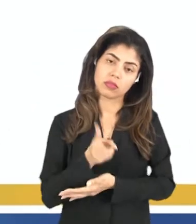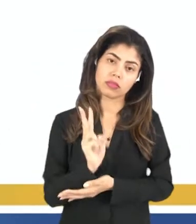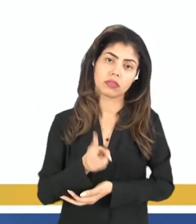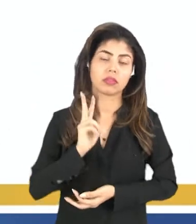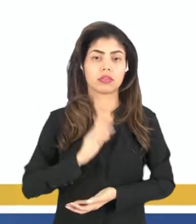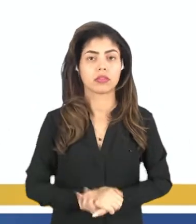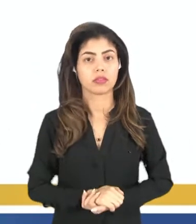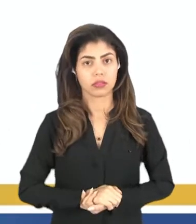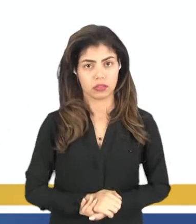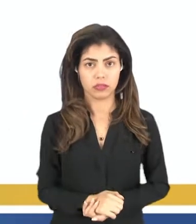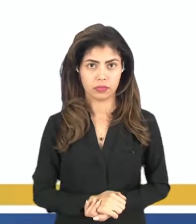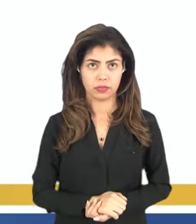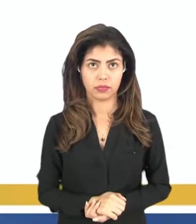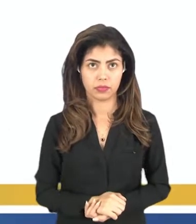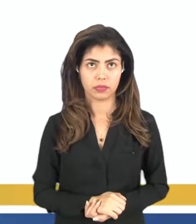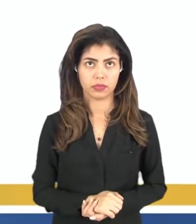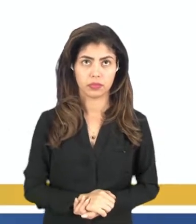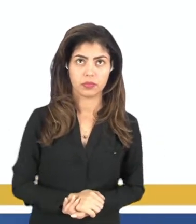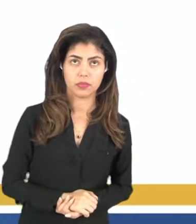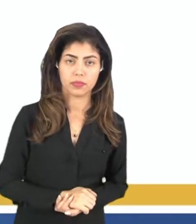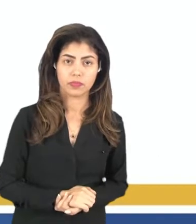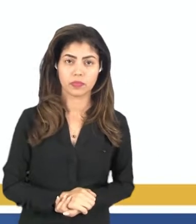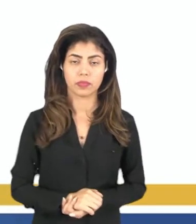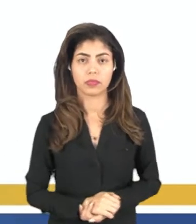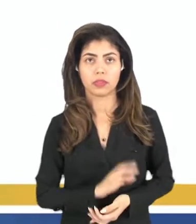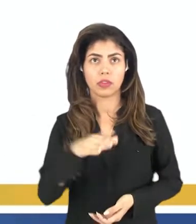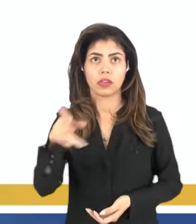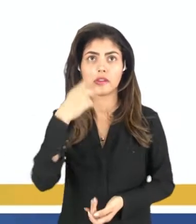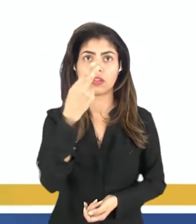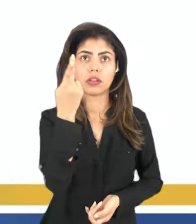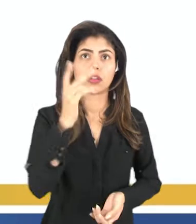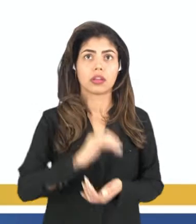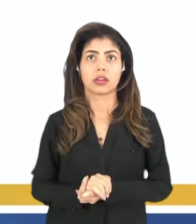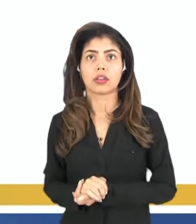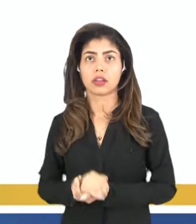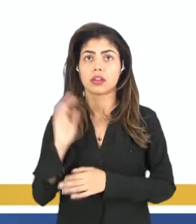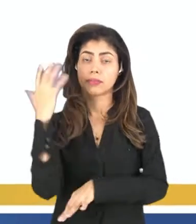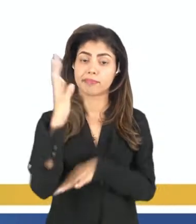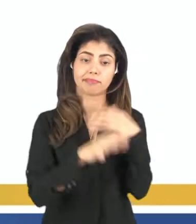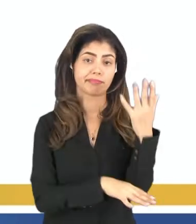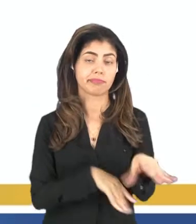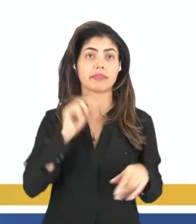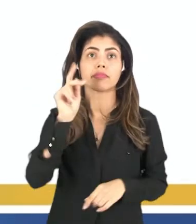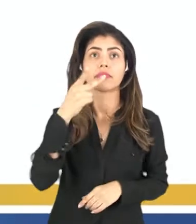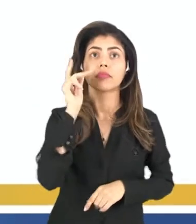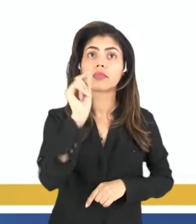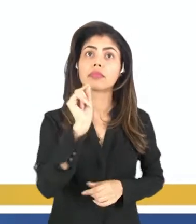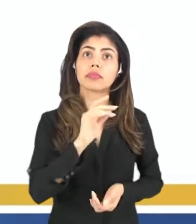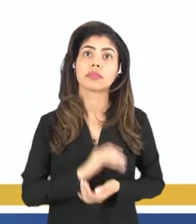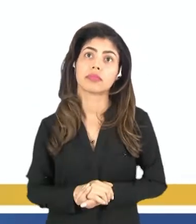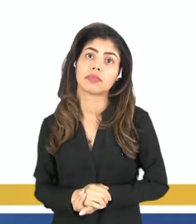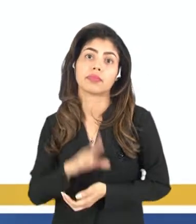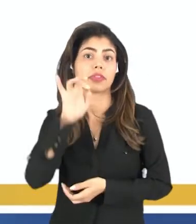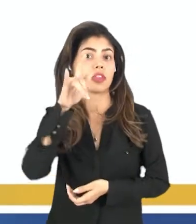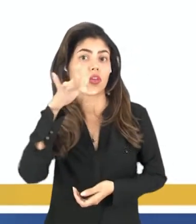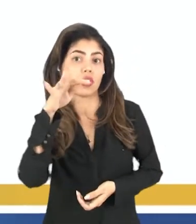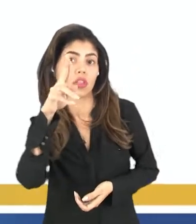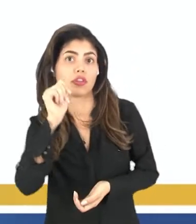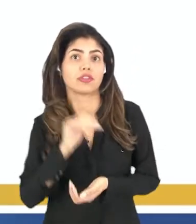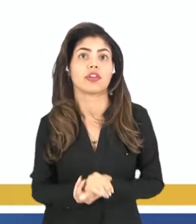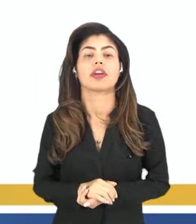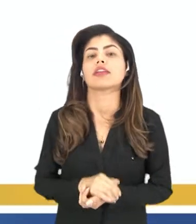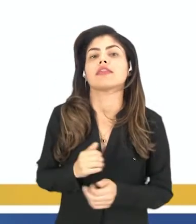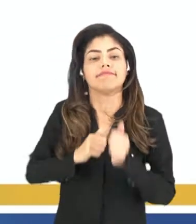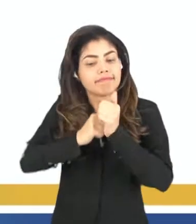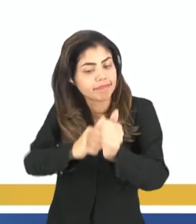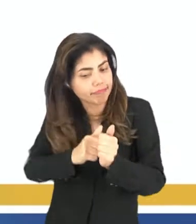desenvolvimento do mesmo. Quando a gente fala de esportes na aventura, nós temos os esportes ecológicos, né? Que eles